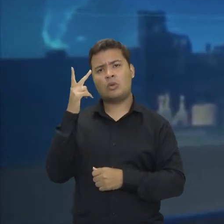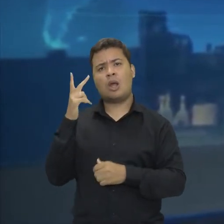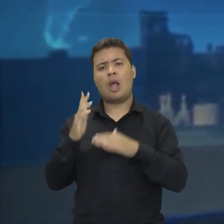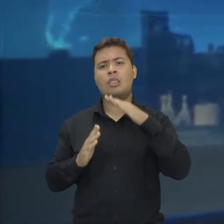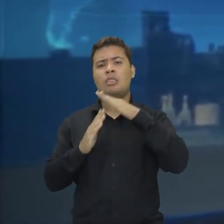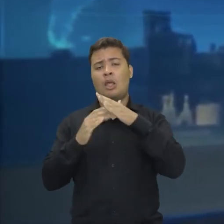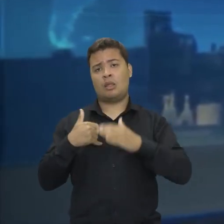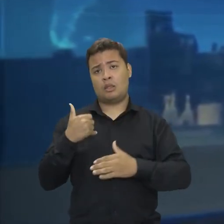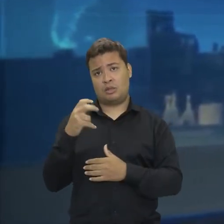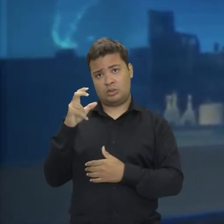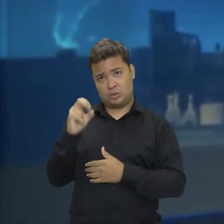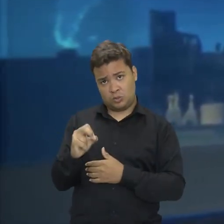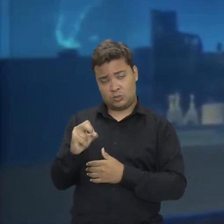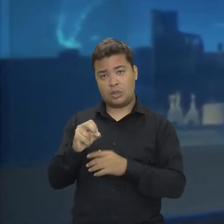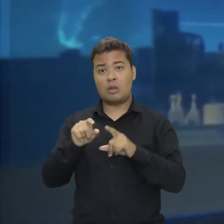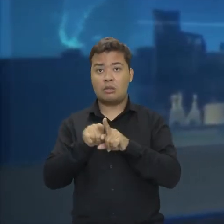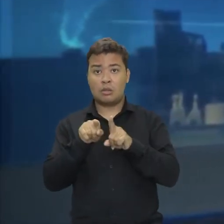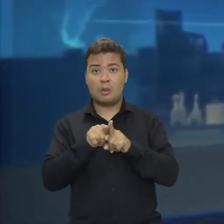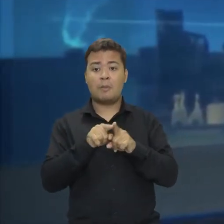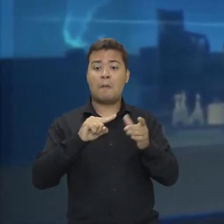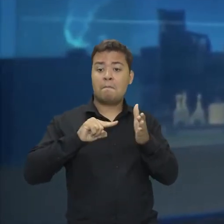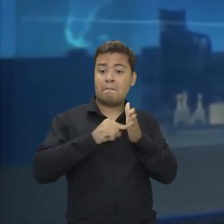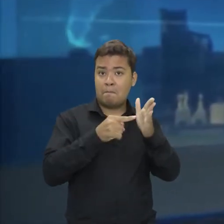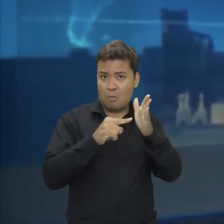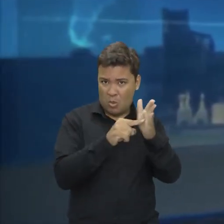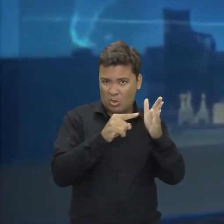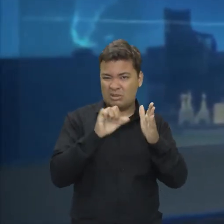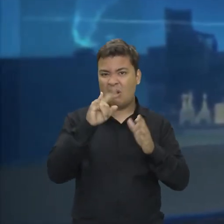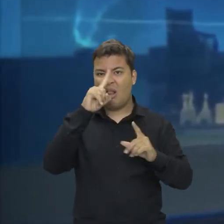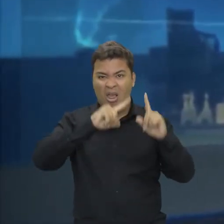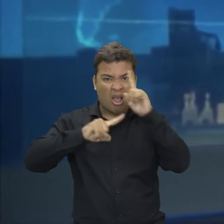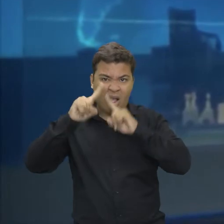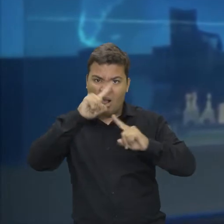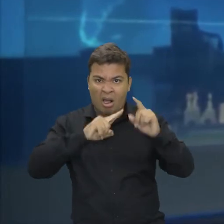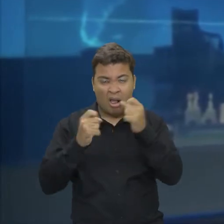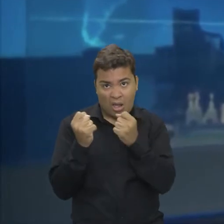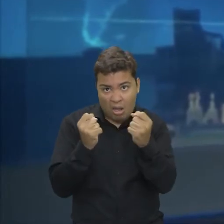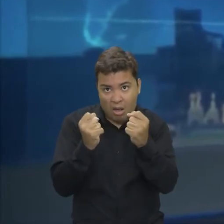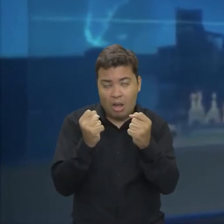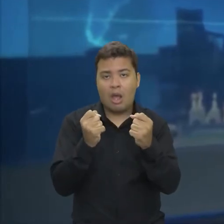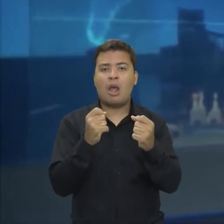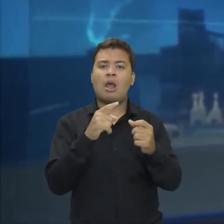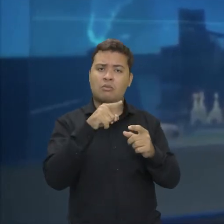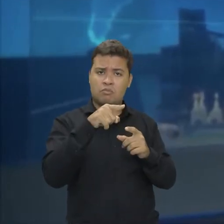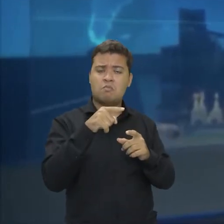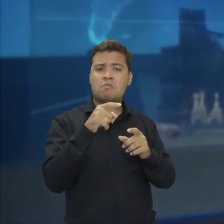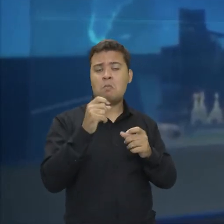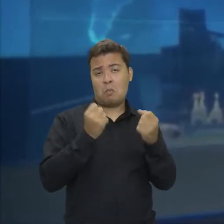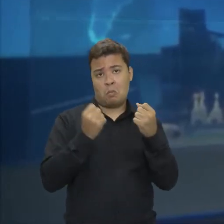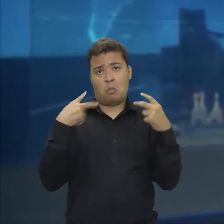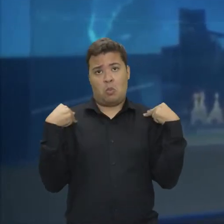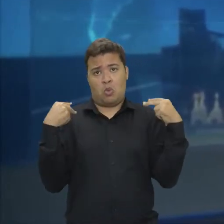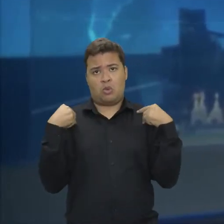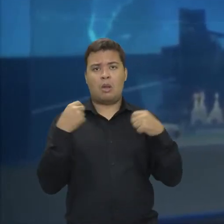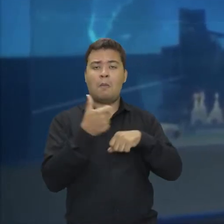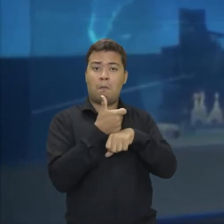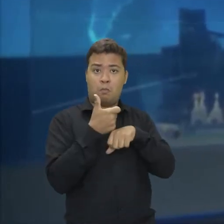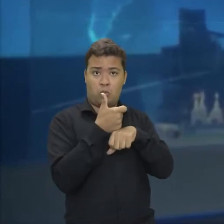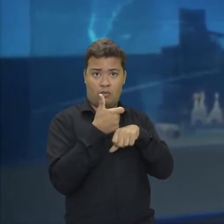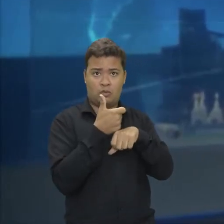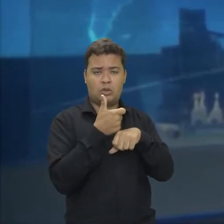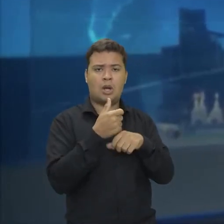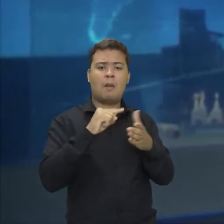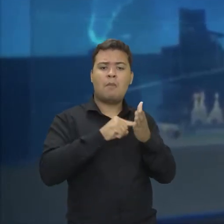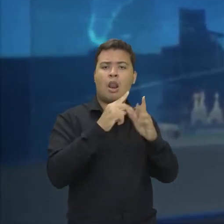anos e dobra o limite máximo de pontos por infrações de motoristas profissionais para efeito de